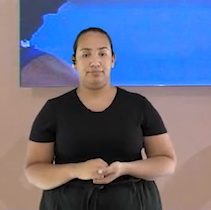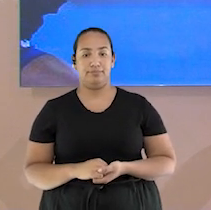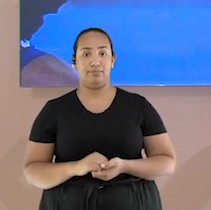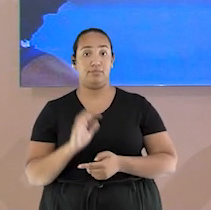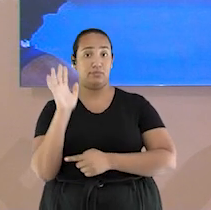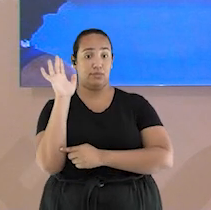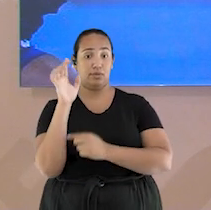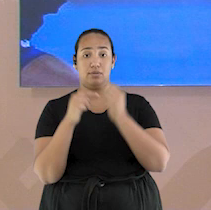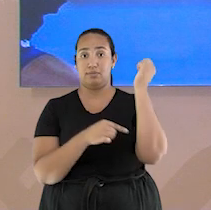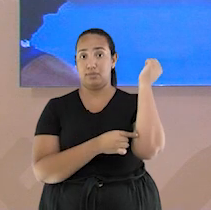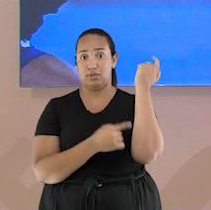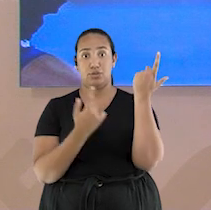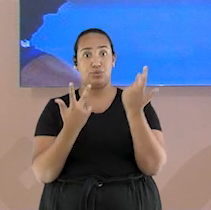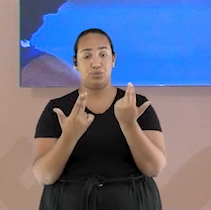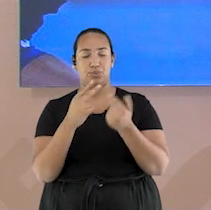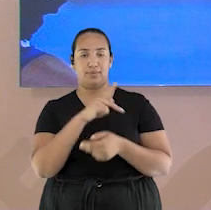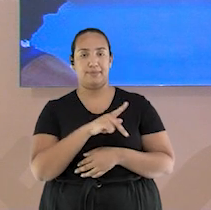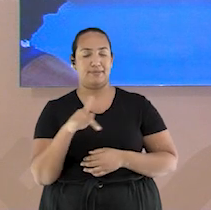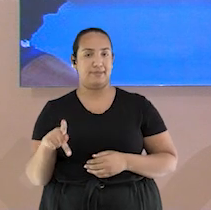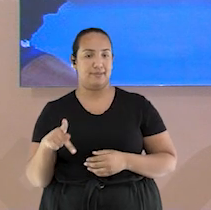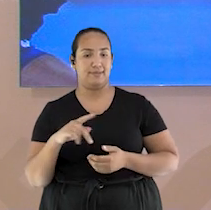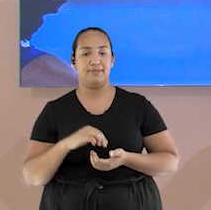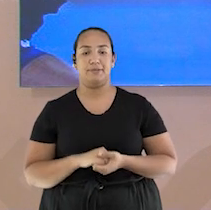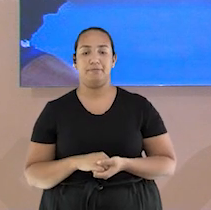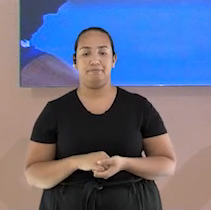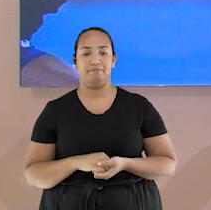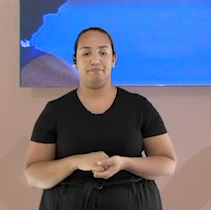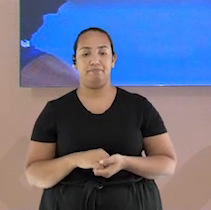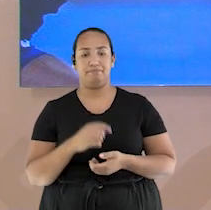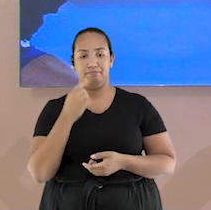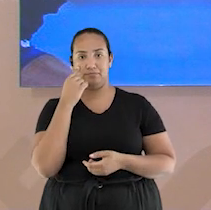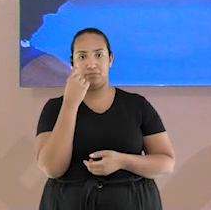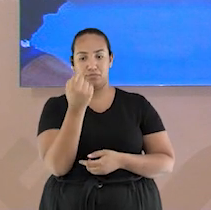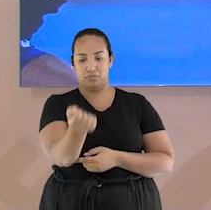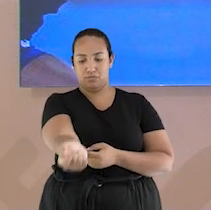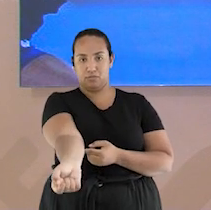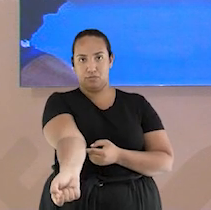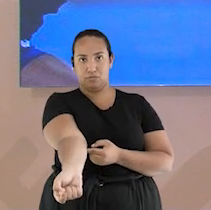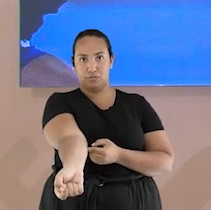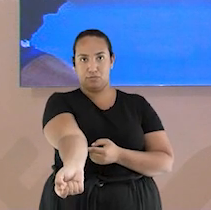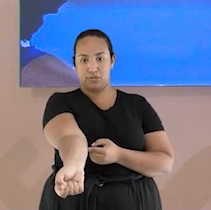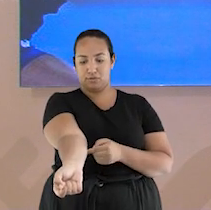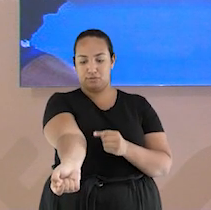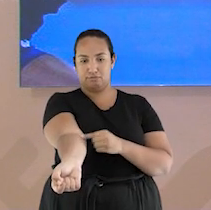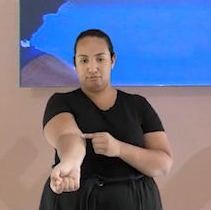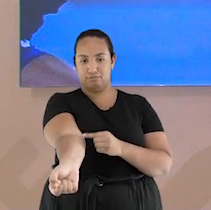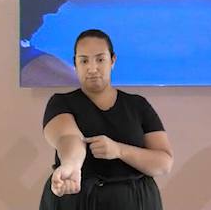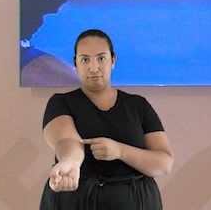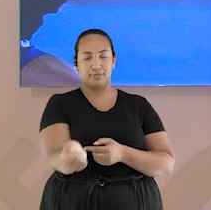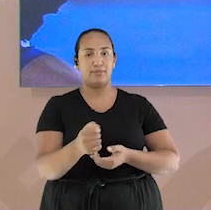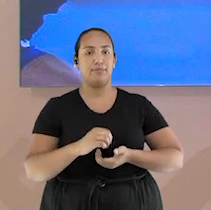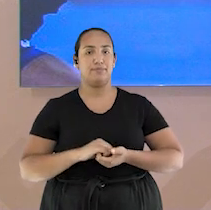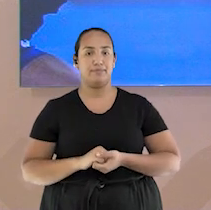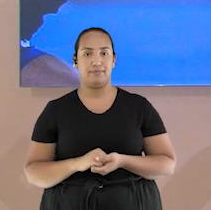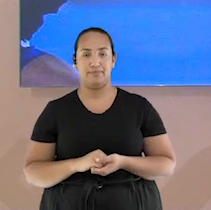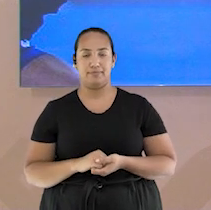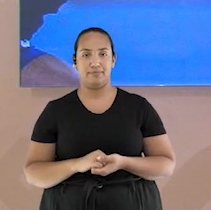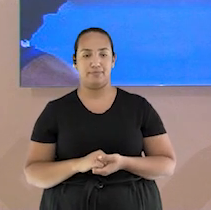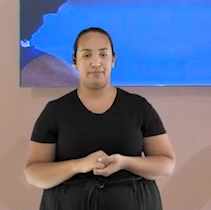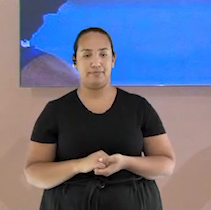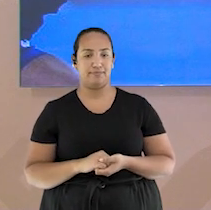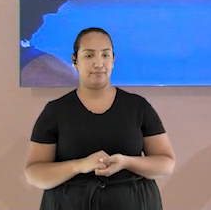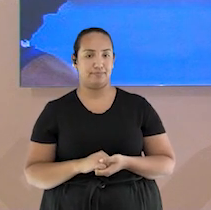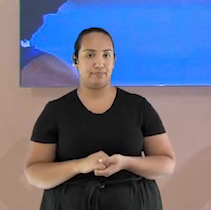esticados assim, com os cotovelos levemente para fora. Os cotovelos levemente para fora.